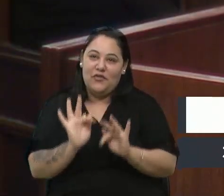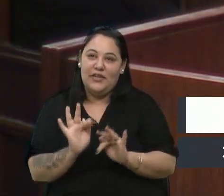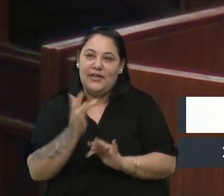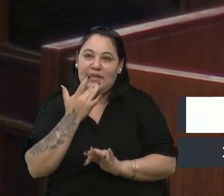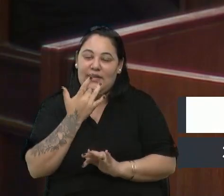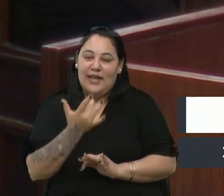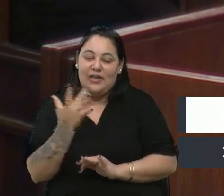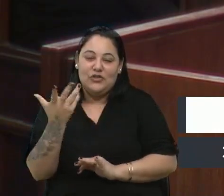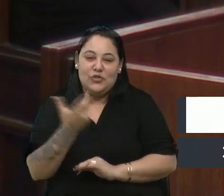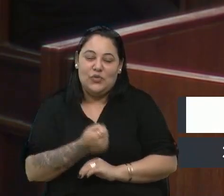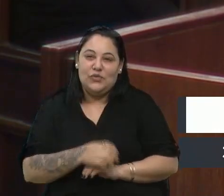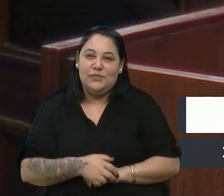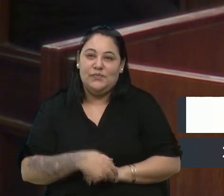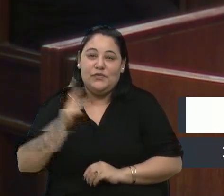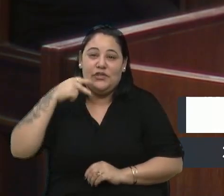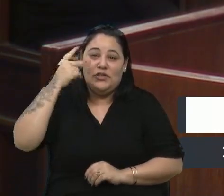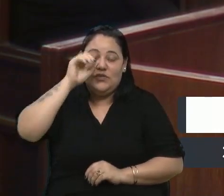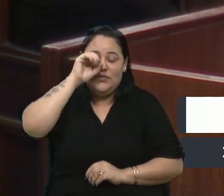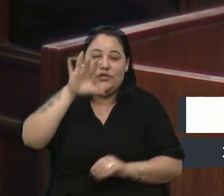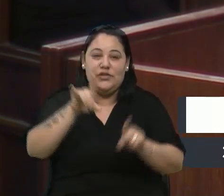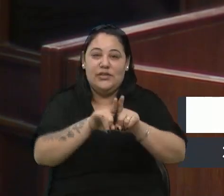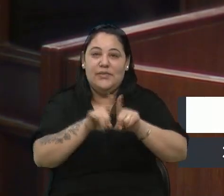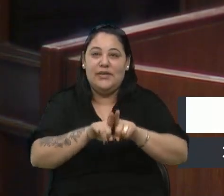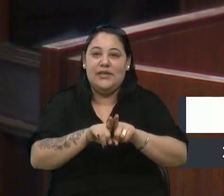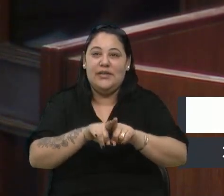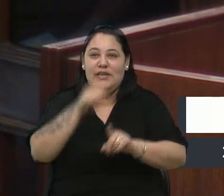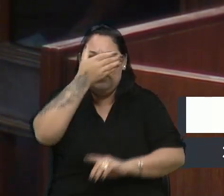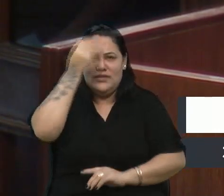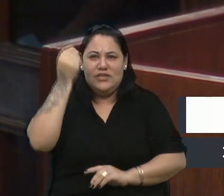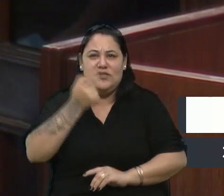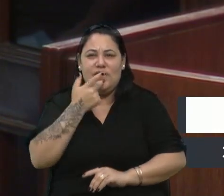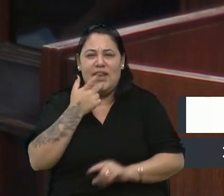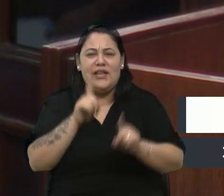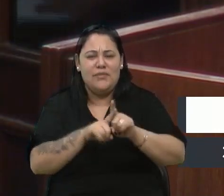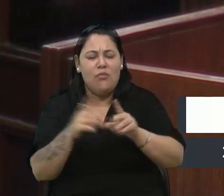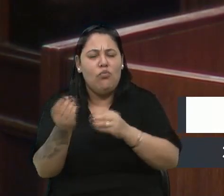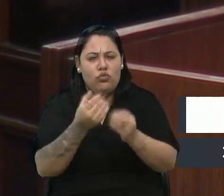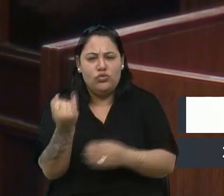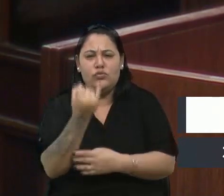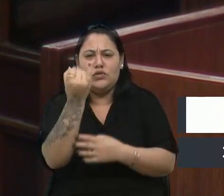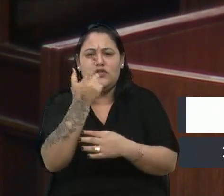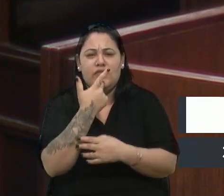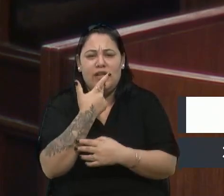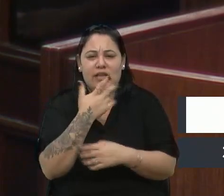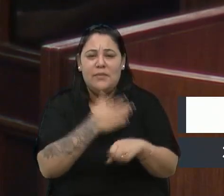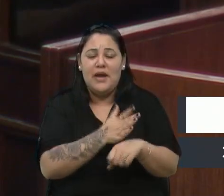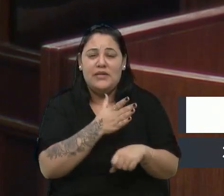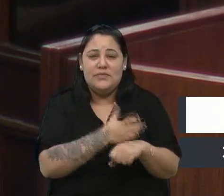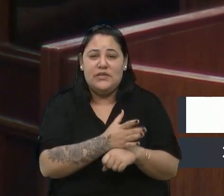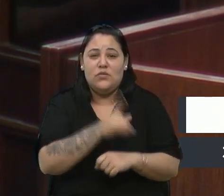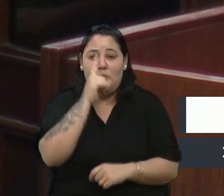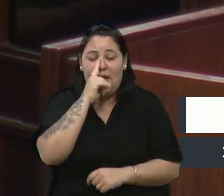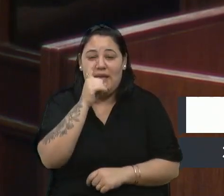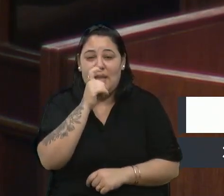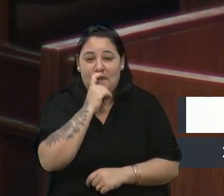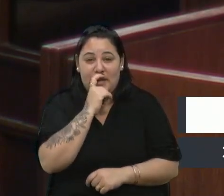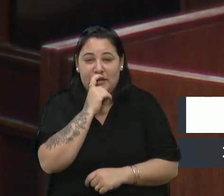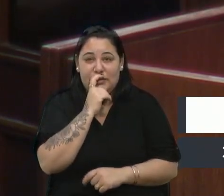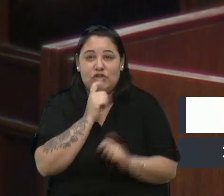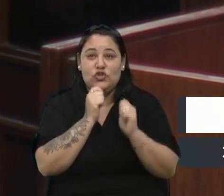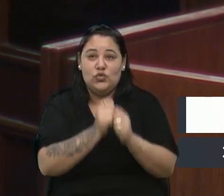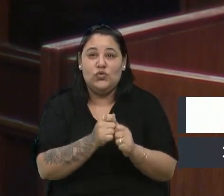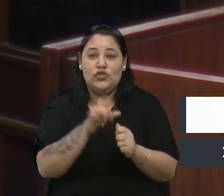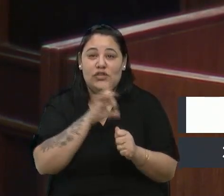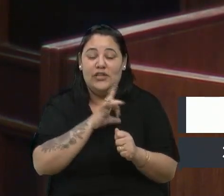O vereador Fiuza me lembra aqui, ele disse, esqueci de falar, e é muito importante que a gente fale, da participação dos pais. A gente teve